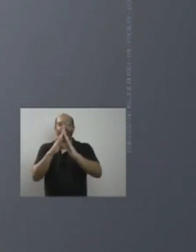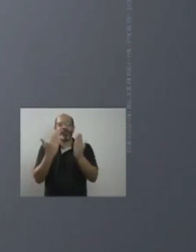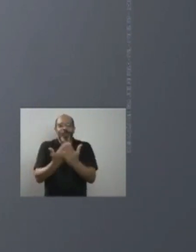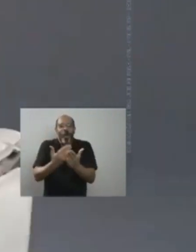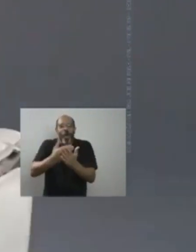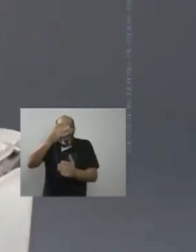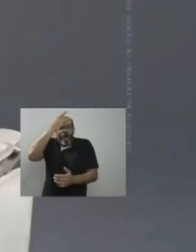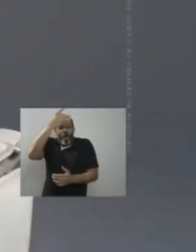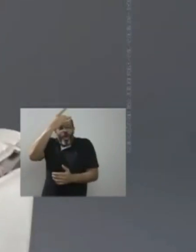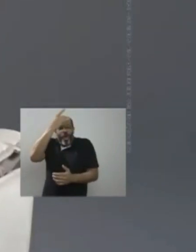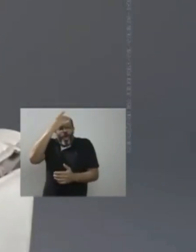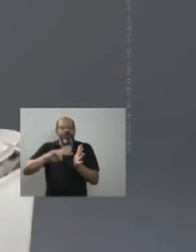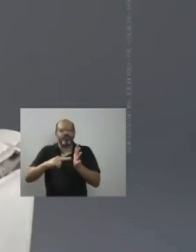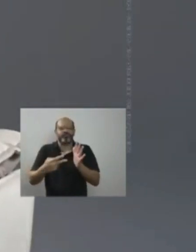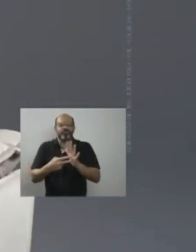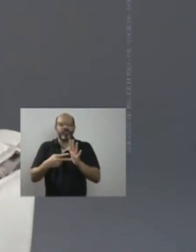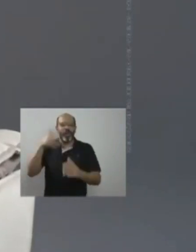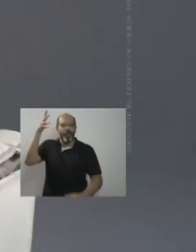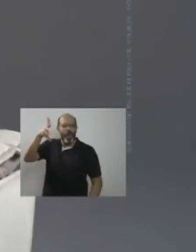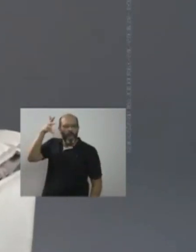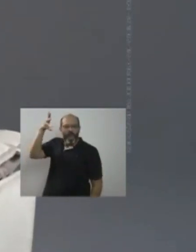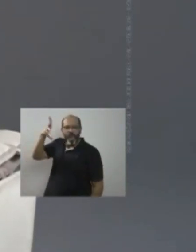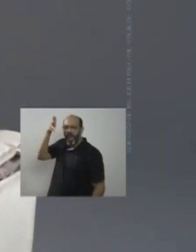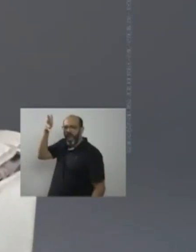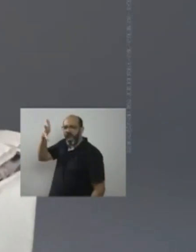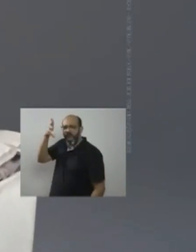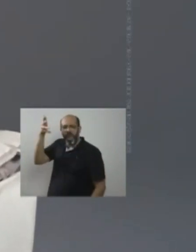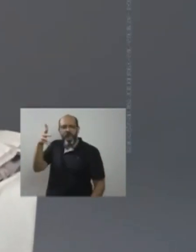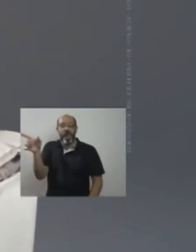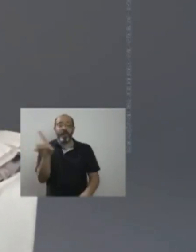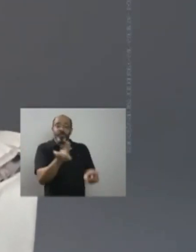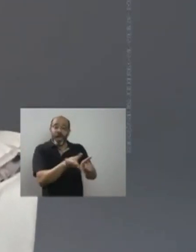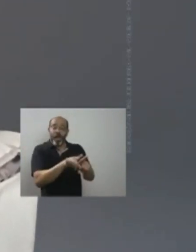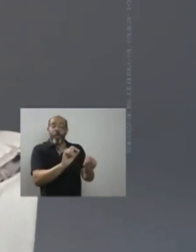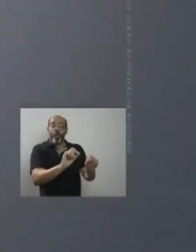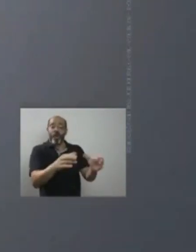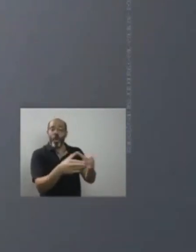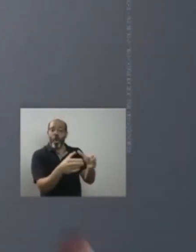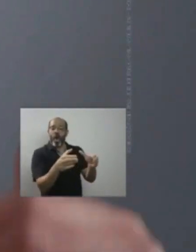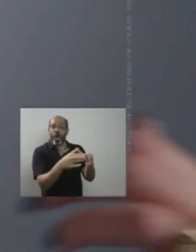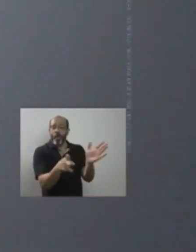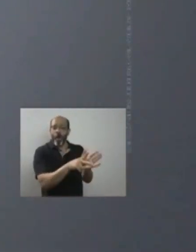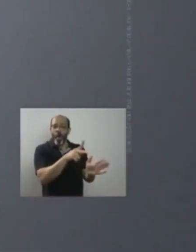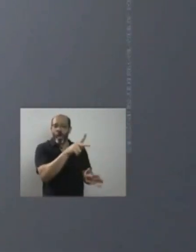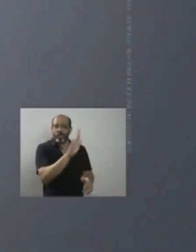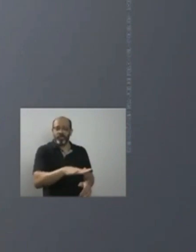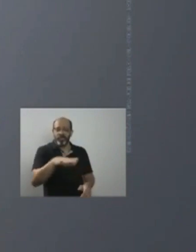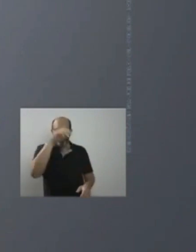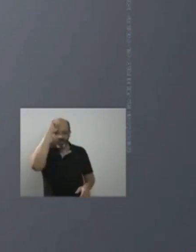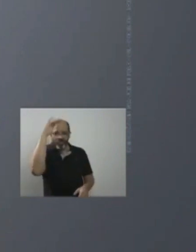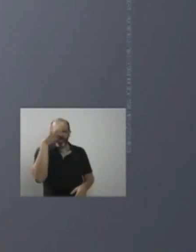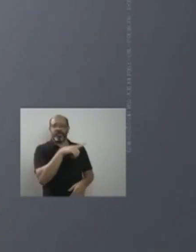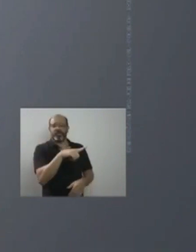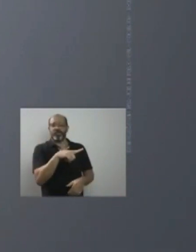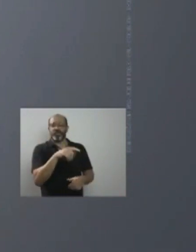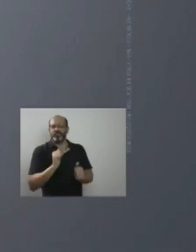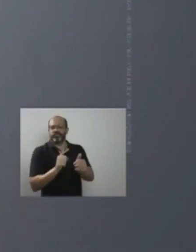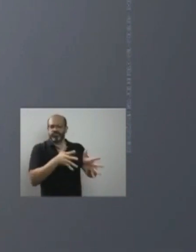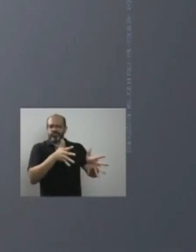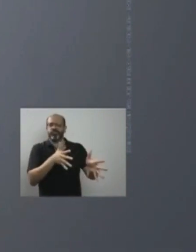que eu tive, as próprias pessoas já te colocam como candidato. A verdade é essa. Vamos conhecer coisas novas. Vamos